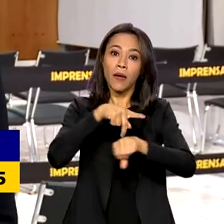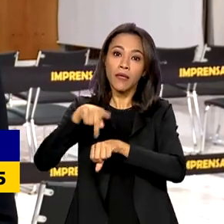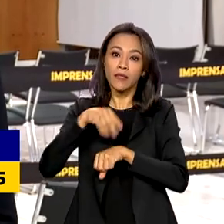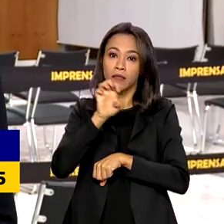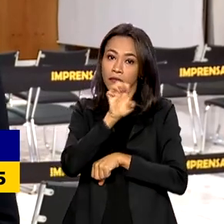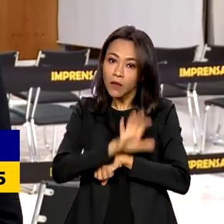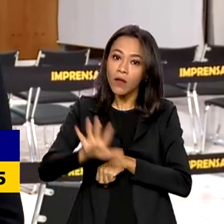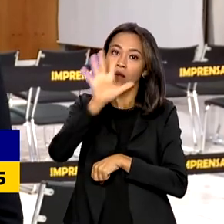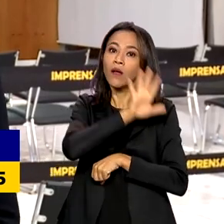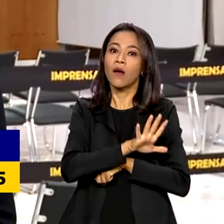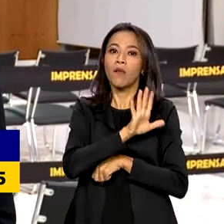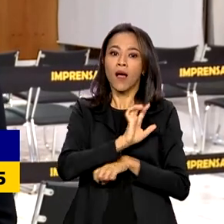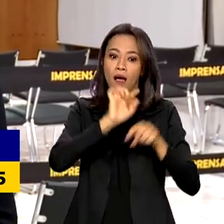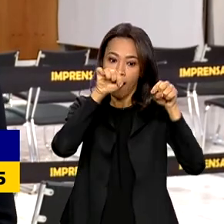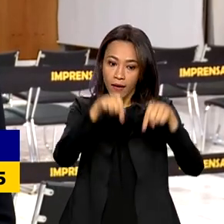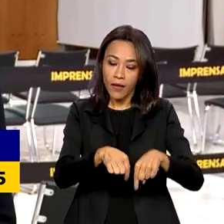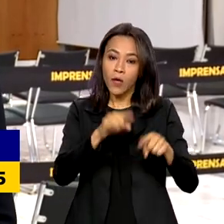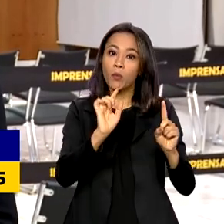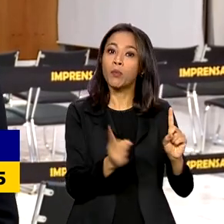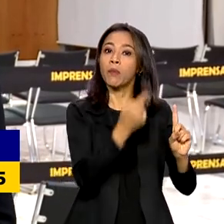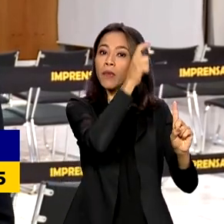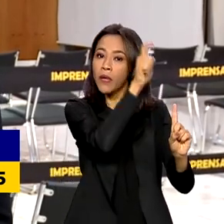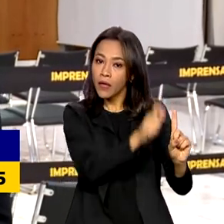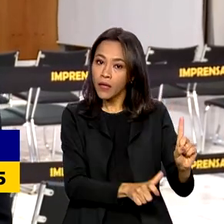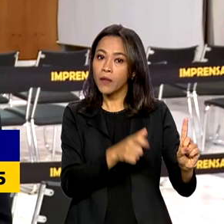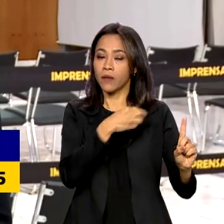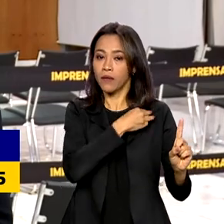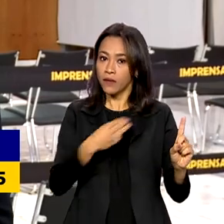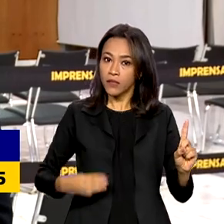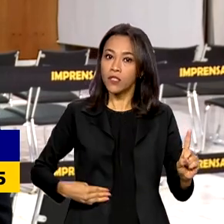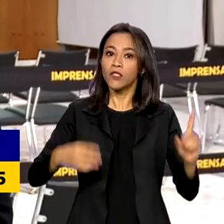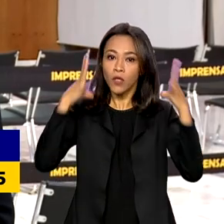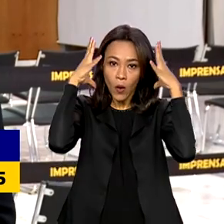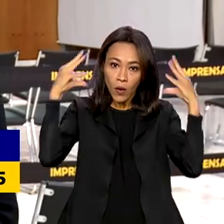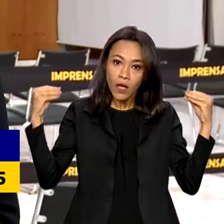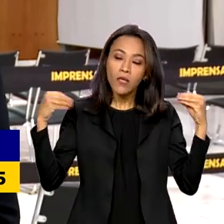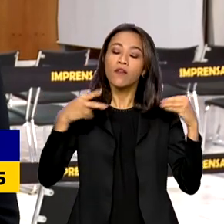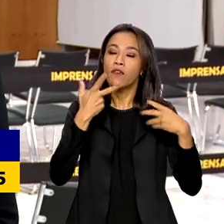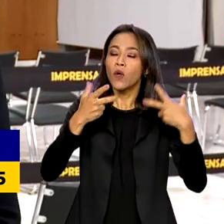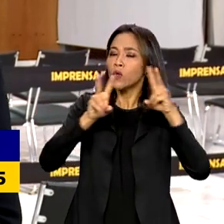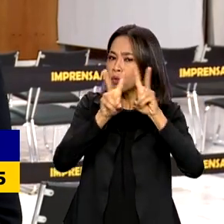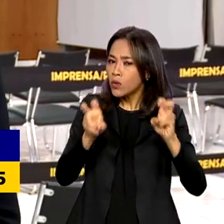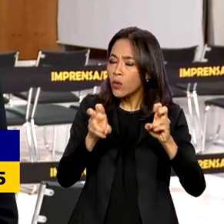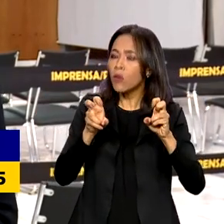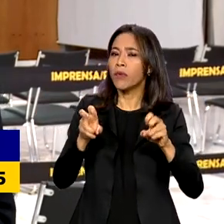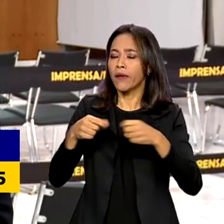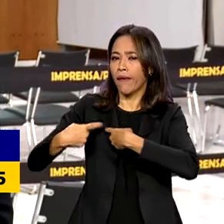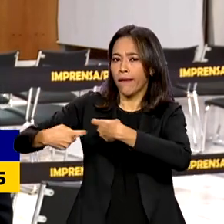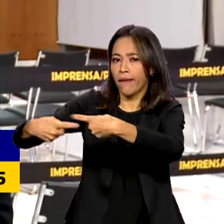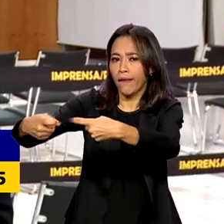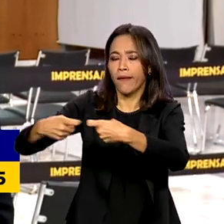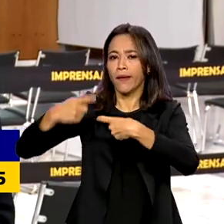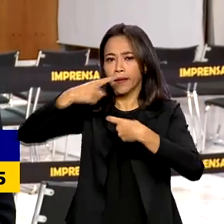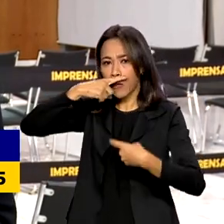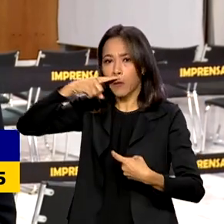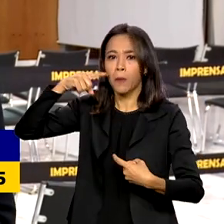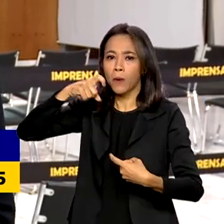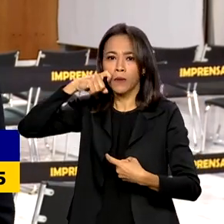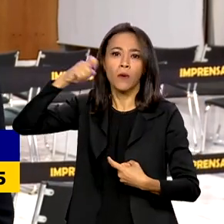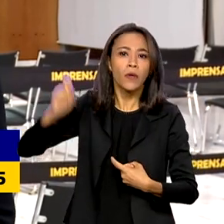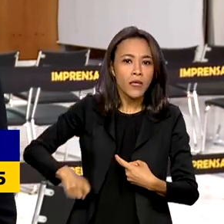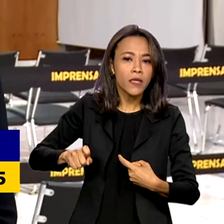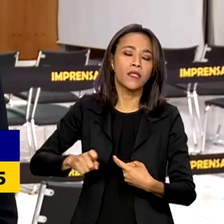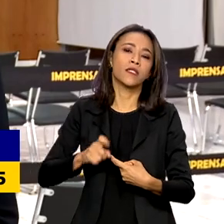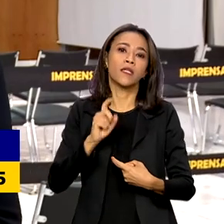Palácio do Planalto, o primeiro-ministro holandês afirmou que tratou da guerra da Ucrânia com Lula sem concessões que possam